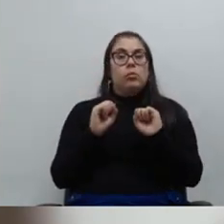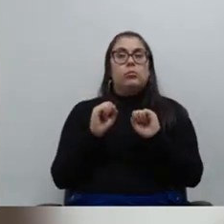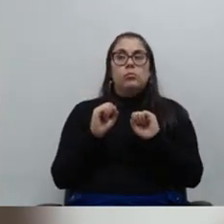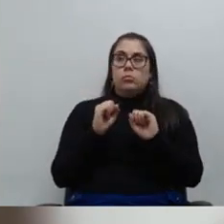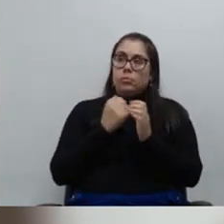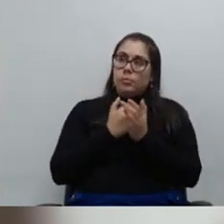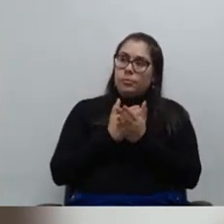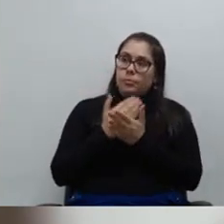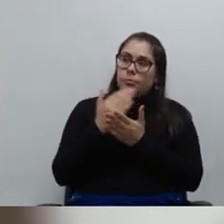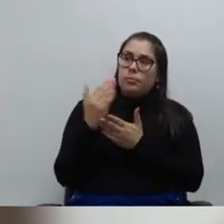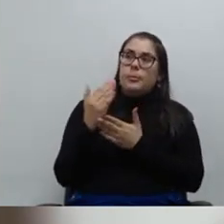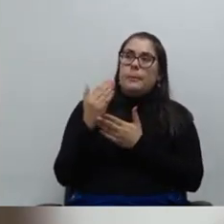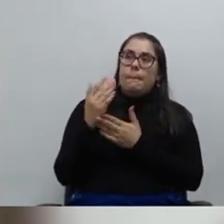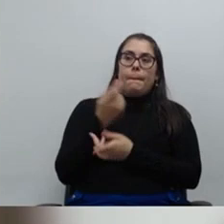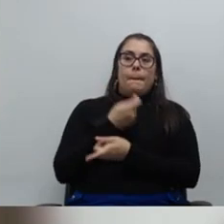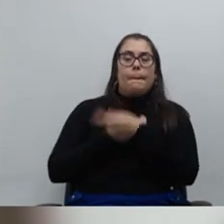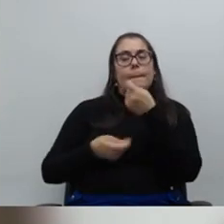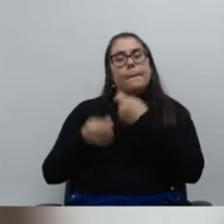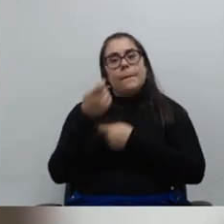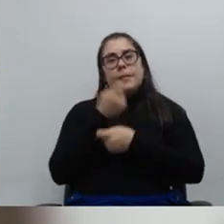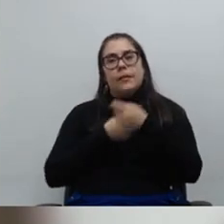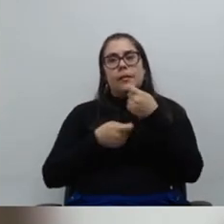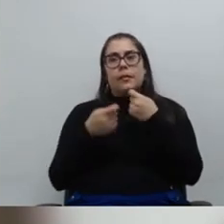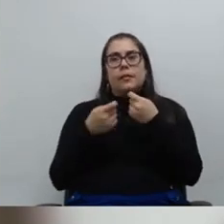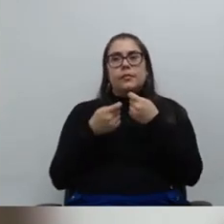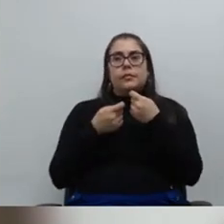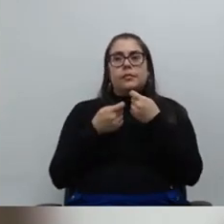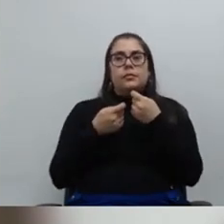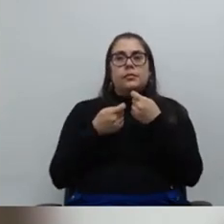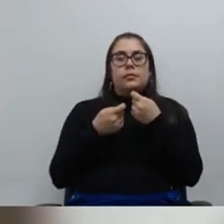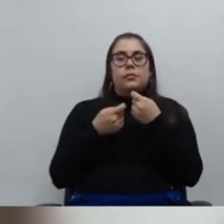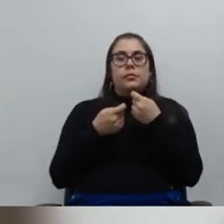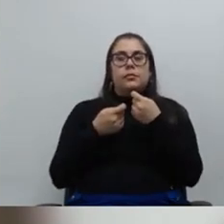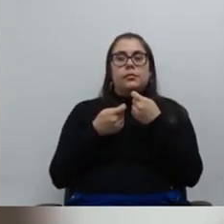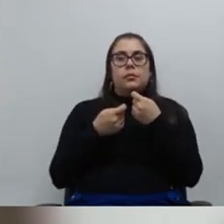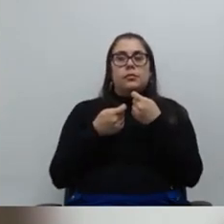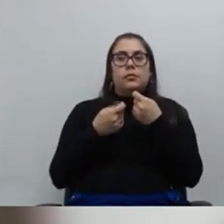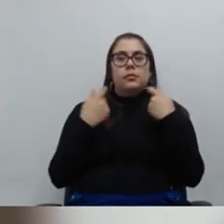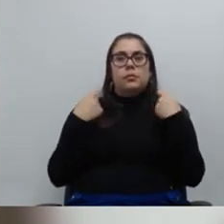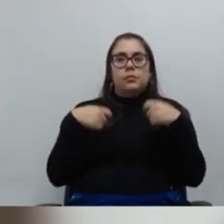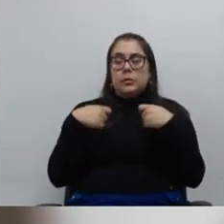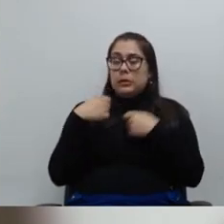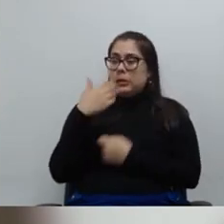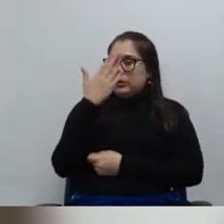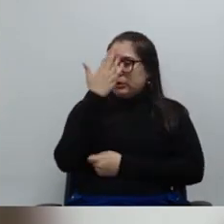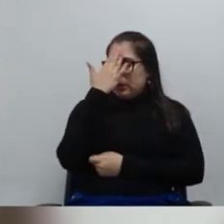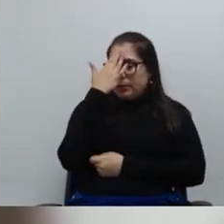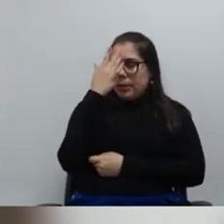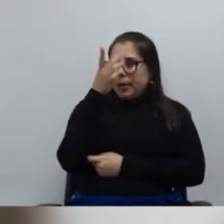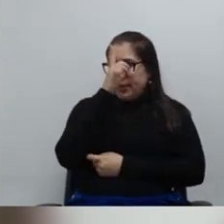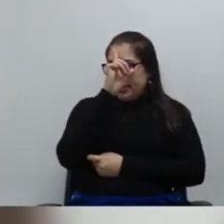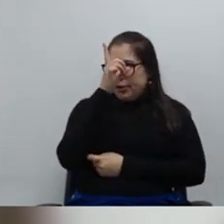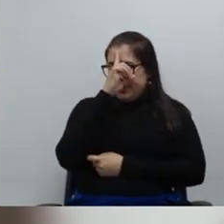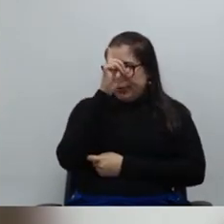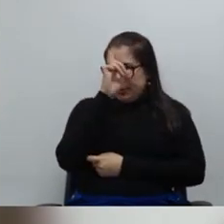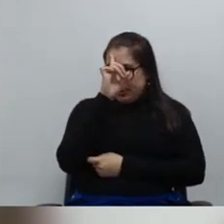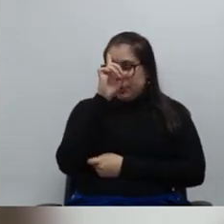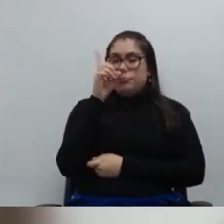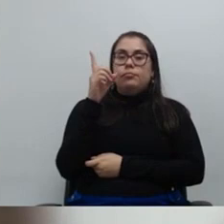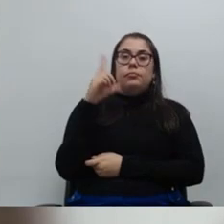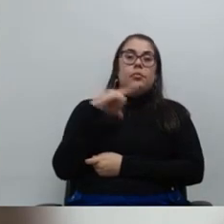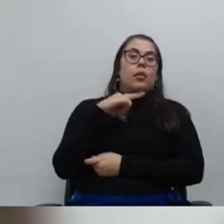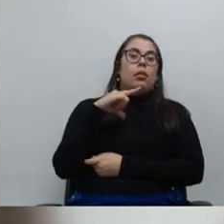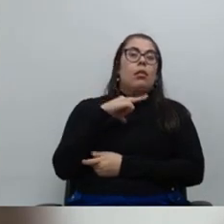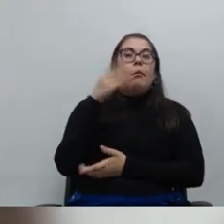reconhecimento dos efeitos administrativos do teto sem, de forma retroativa, a gente sabe que cada dia que passa, nós temos aí uma